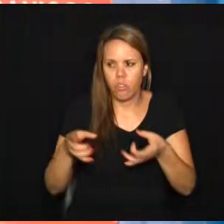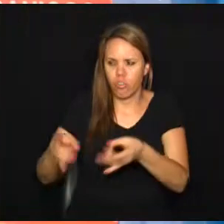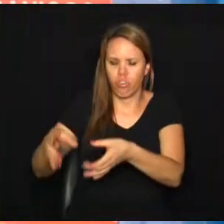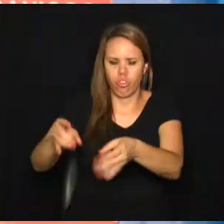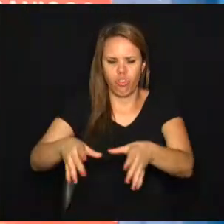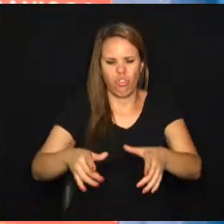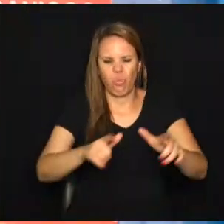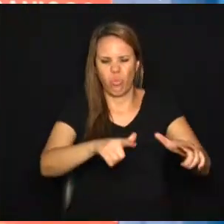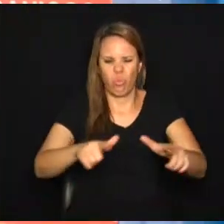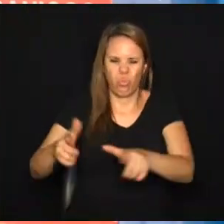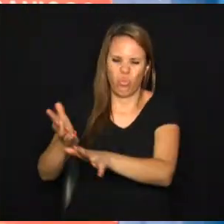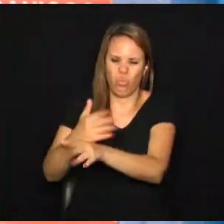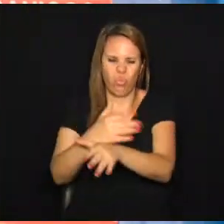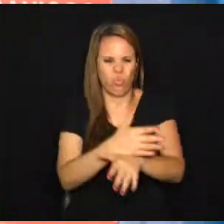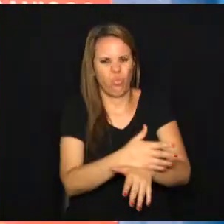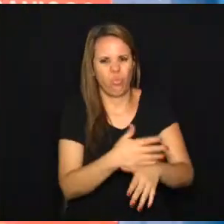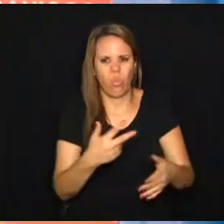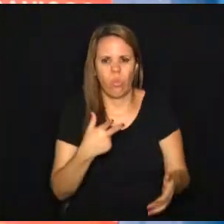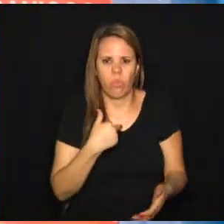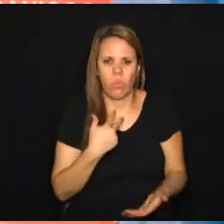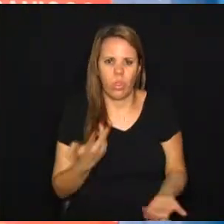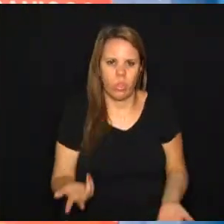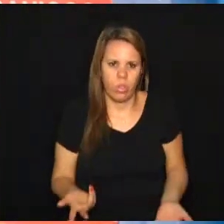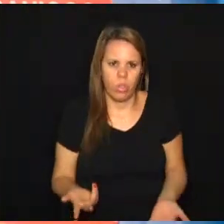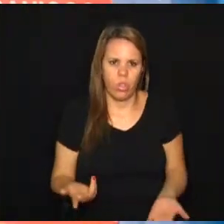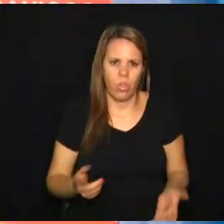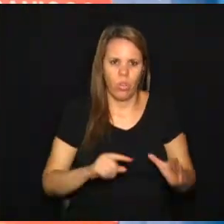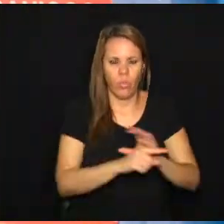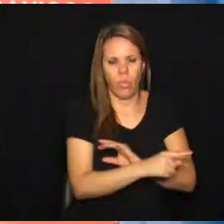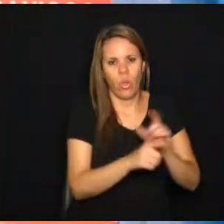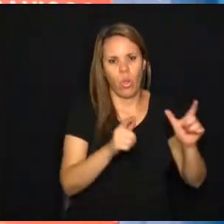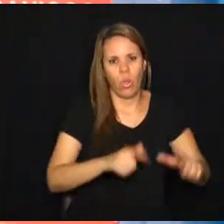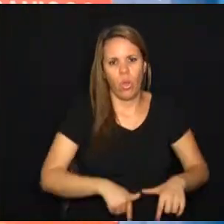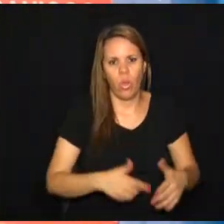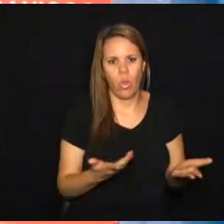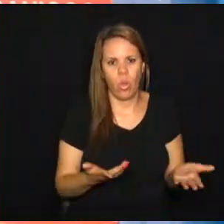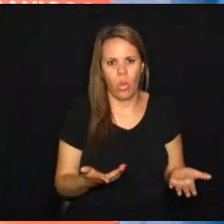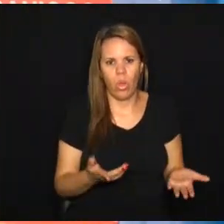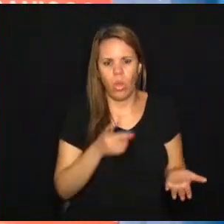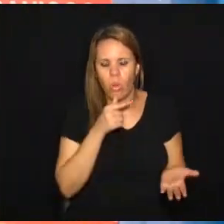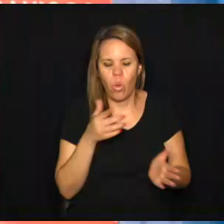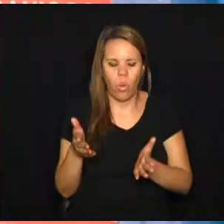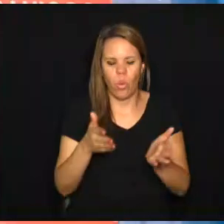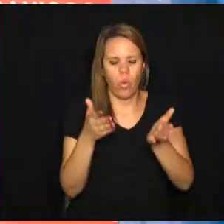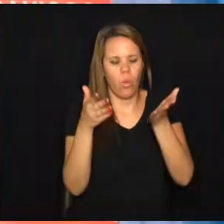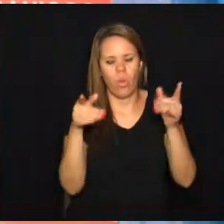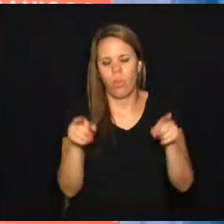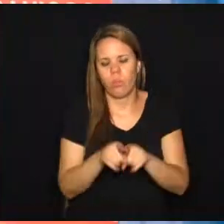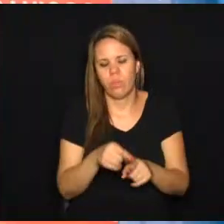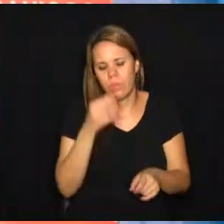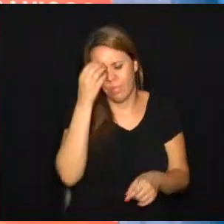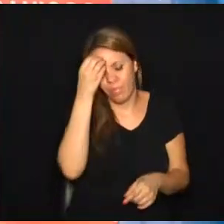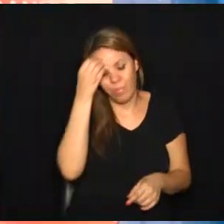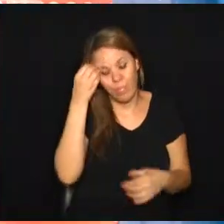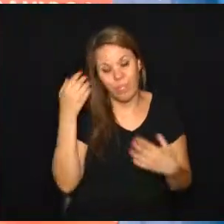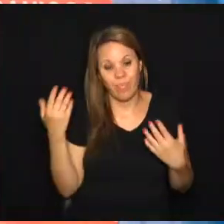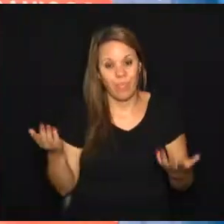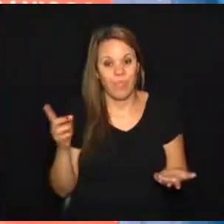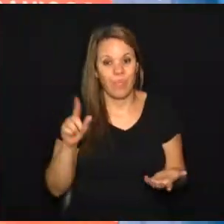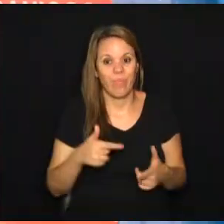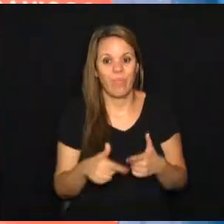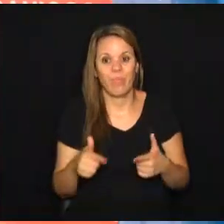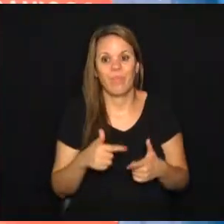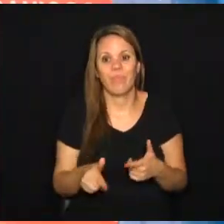em terrenos baldios, joga-se muito nos fundos de vale, nas margens de córregos e rios, e isso é um